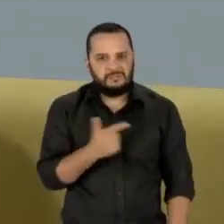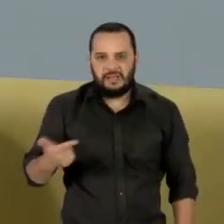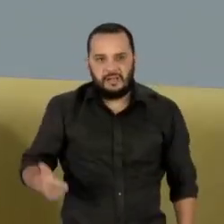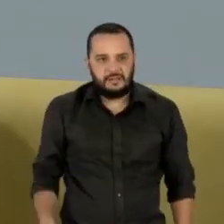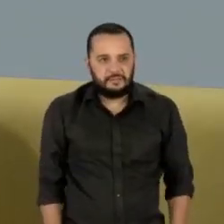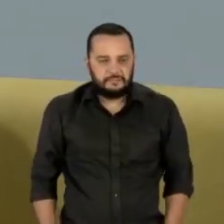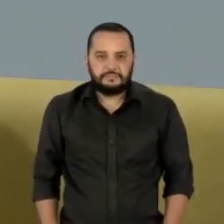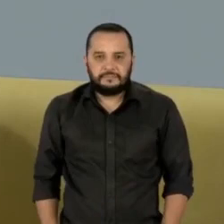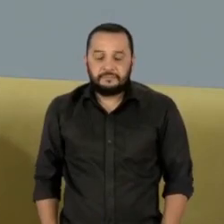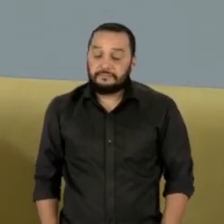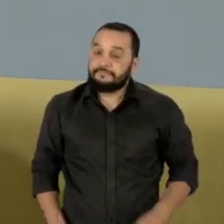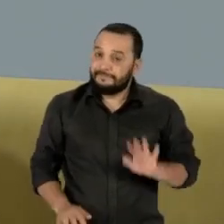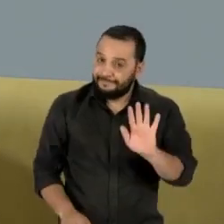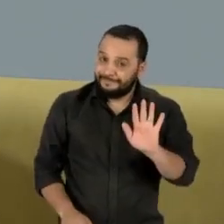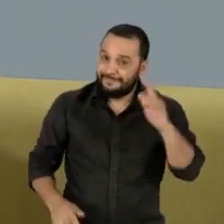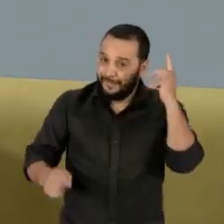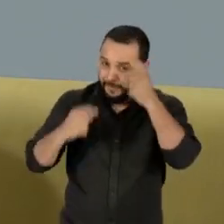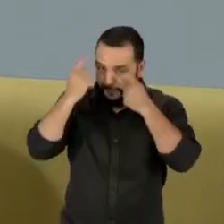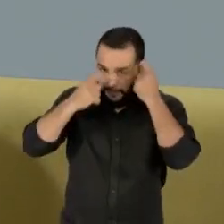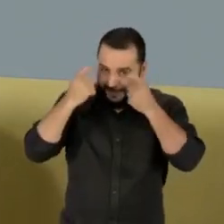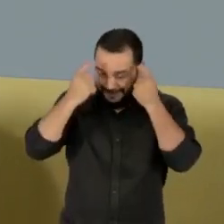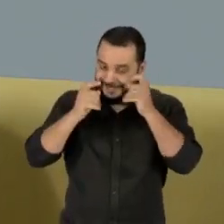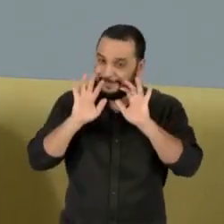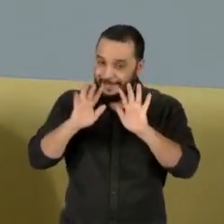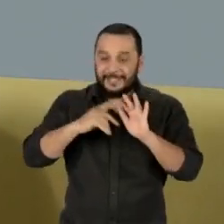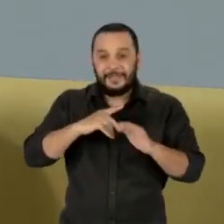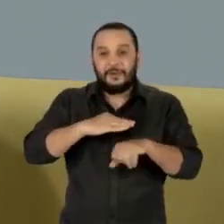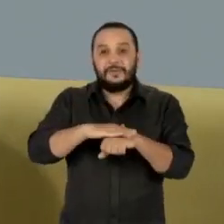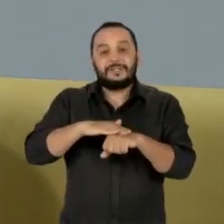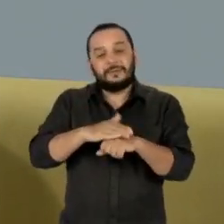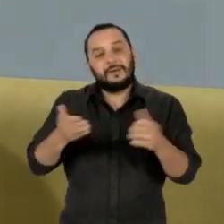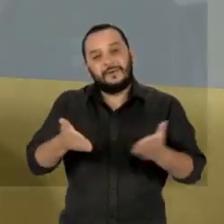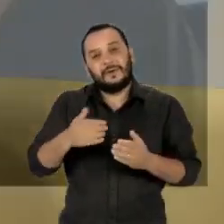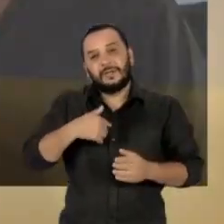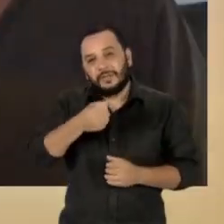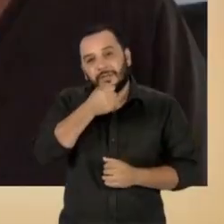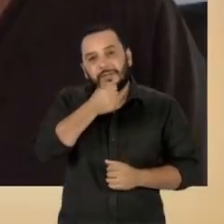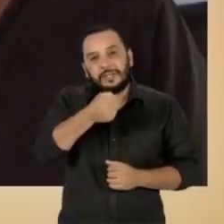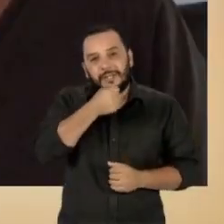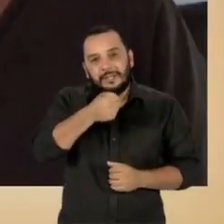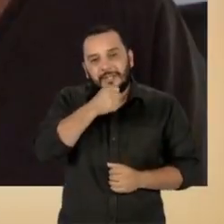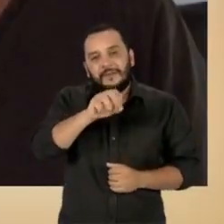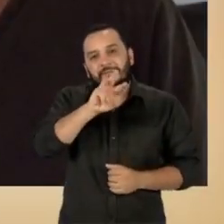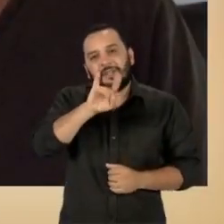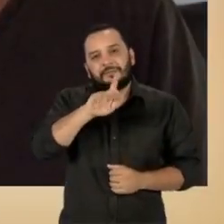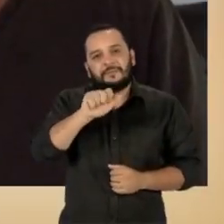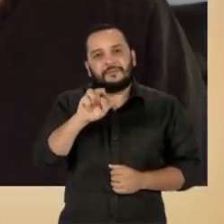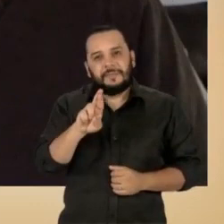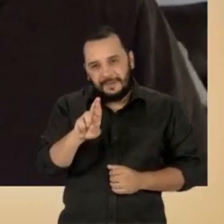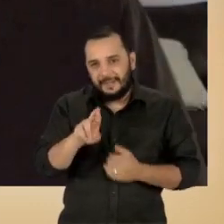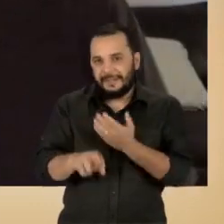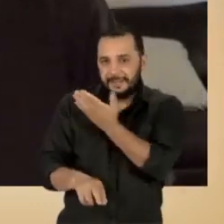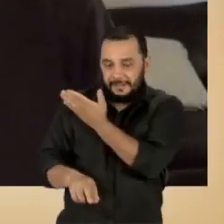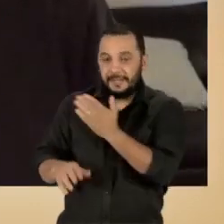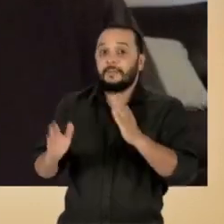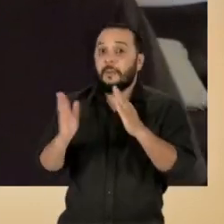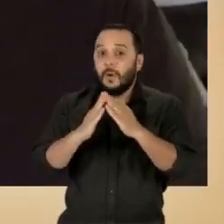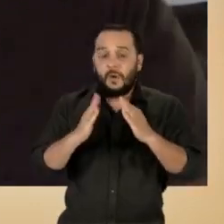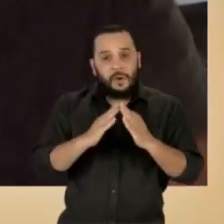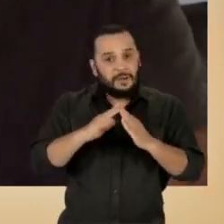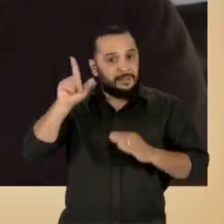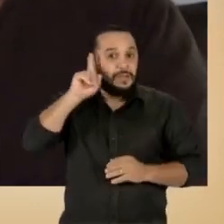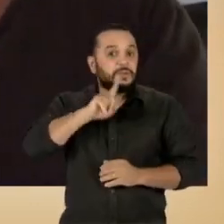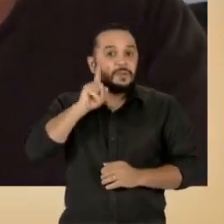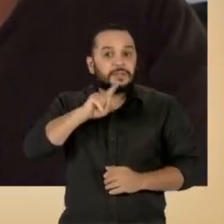Bom, e sobre essa preocupação, nós falamos agora com o jornalista e roteirista Vladimir Veltman, que mora em Los Angeles, nos